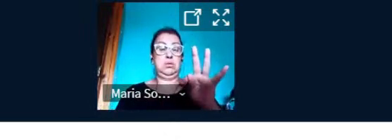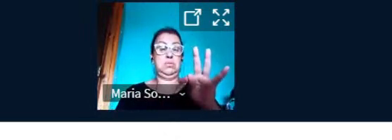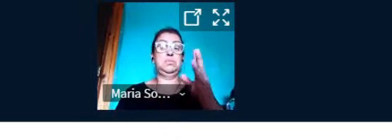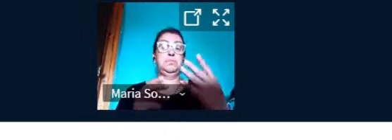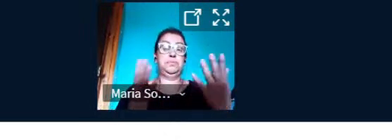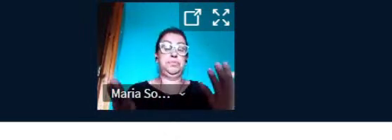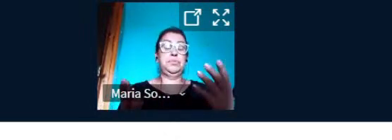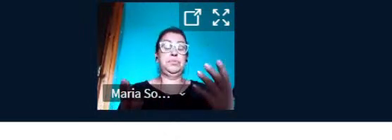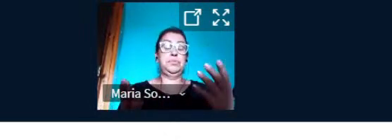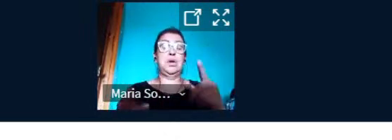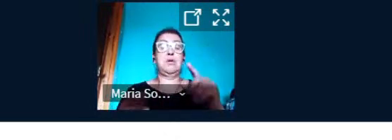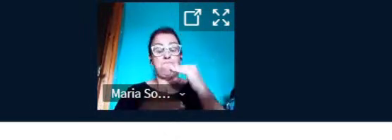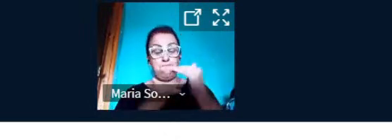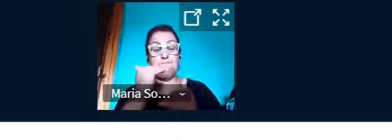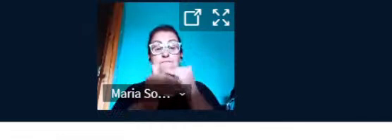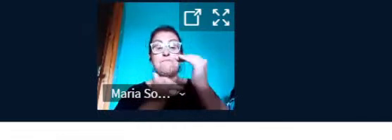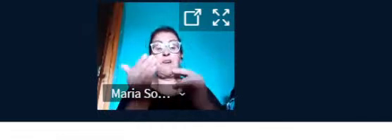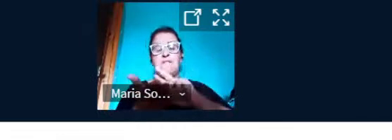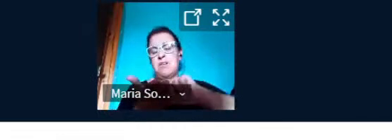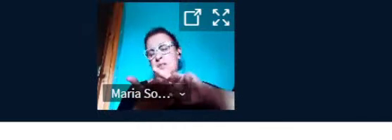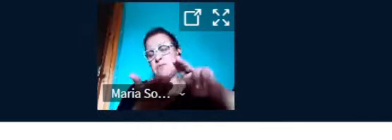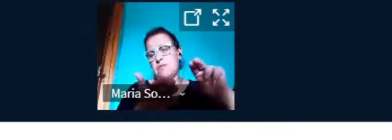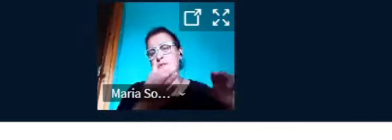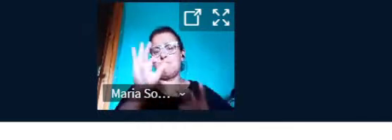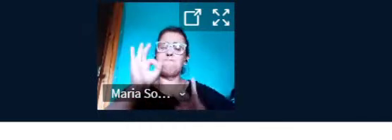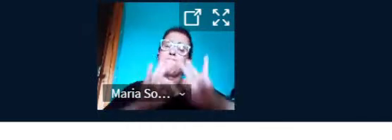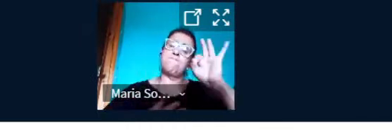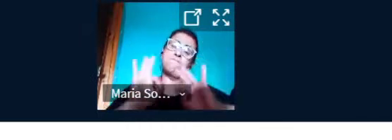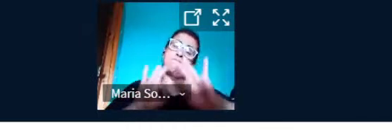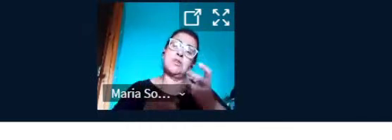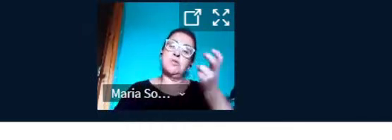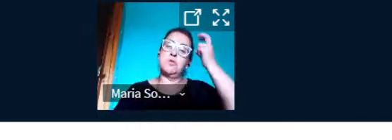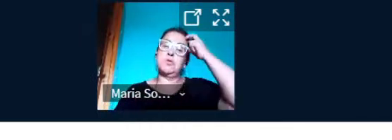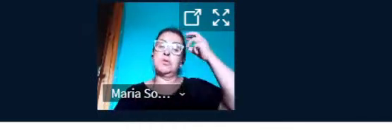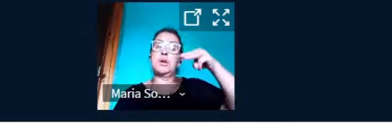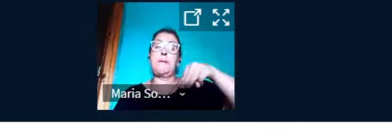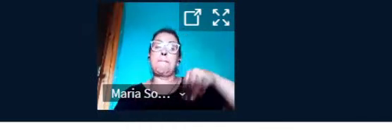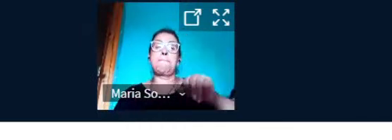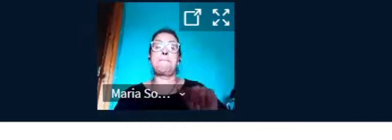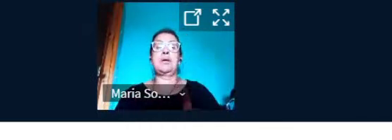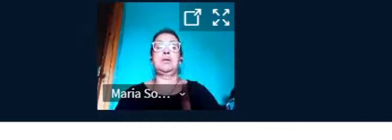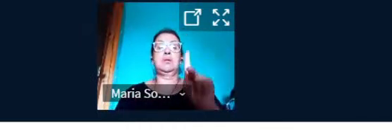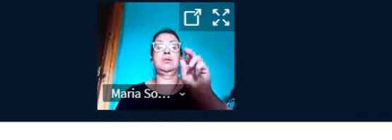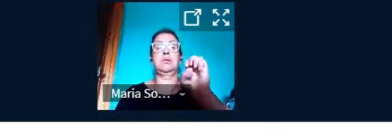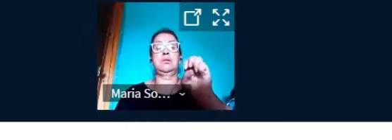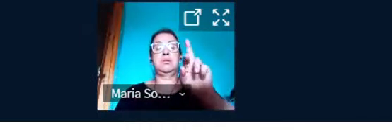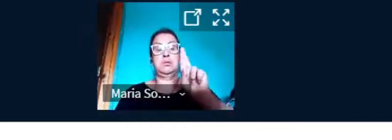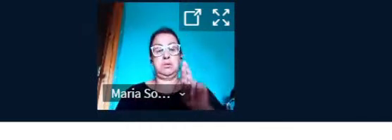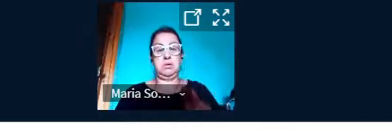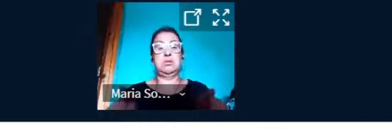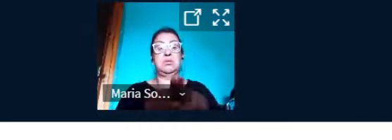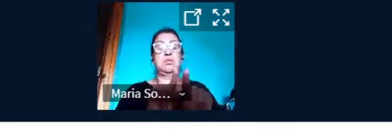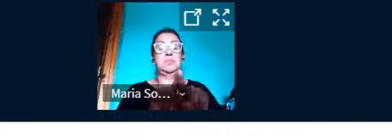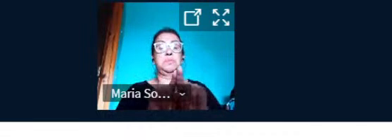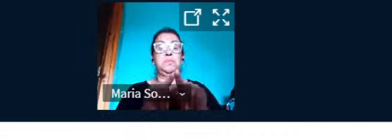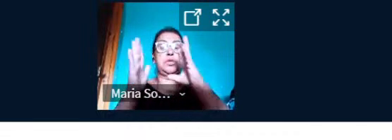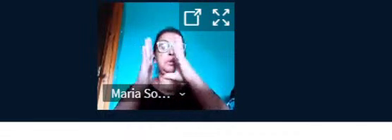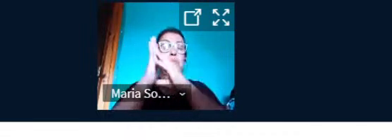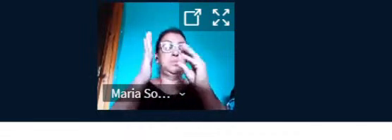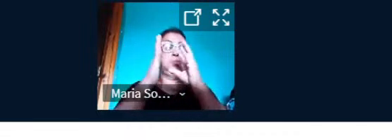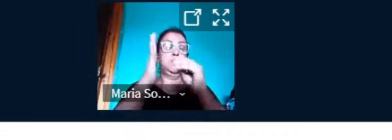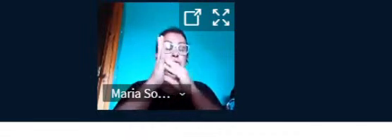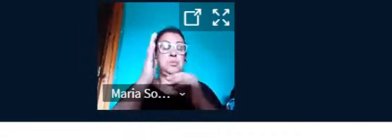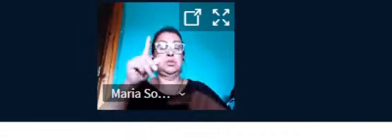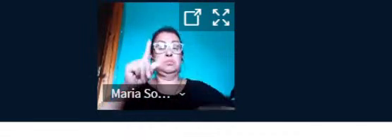noteadas pela Cultura Maker. Tais como o projeto de instrumentos meteorológicos para os alunos do primeiro ano dos cursos integrados, robótica desde PIA